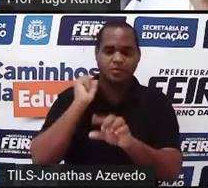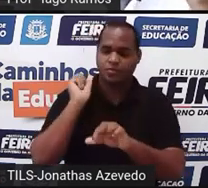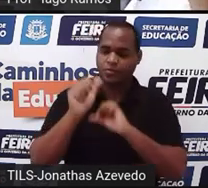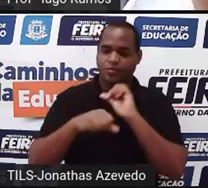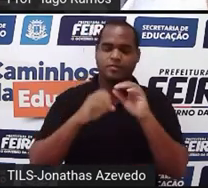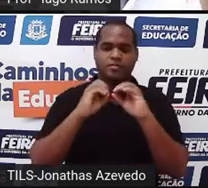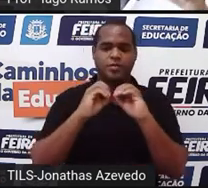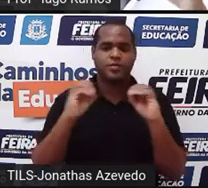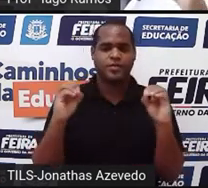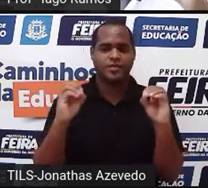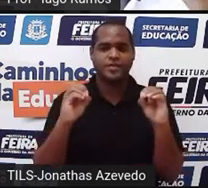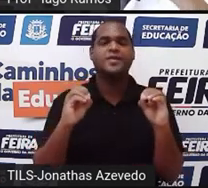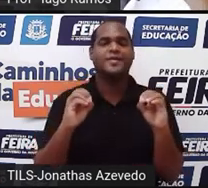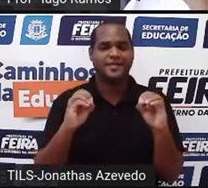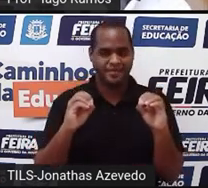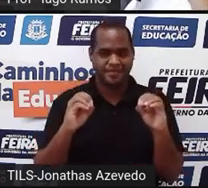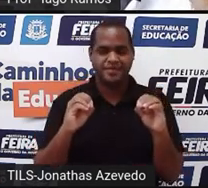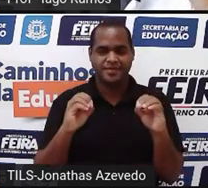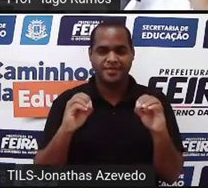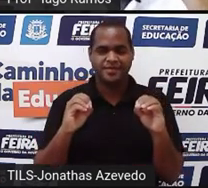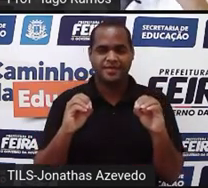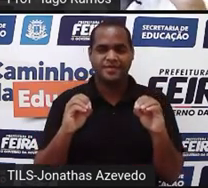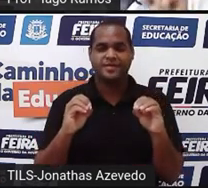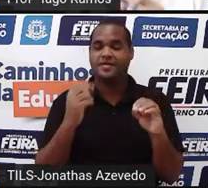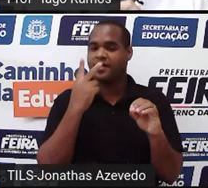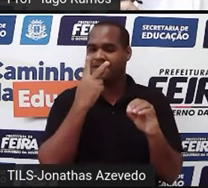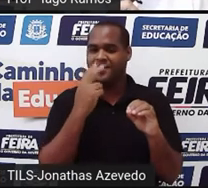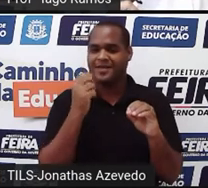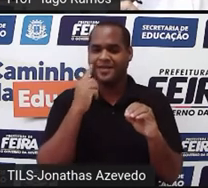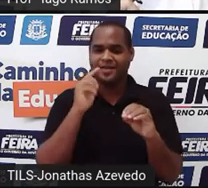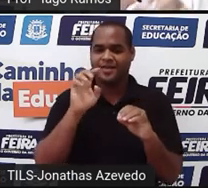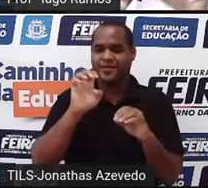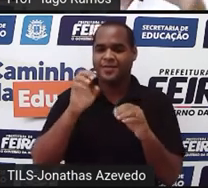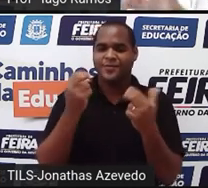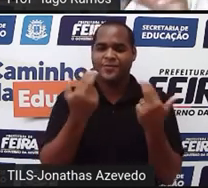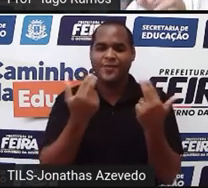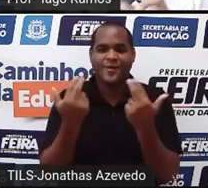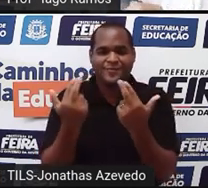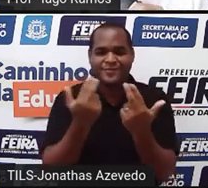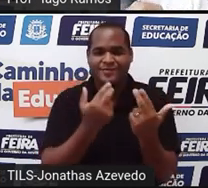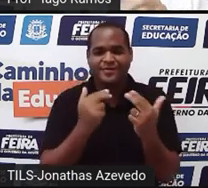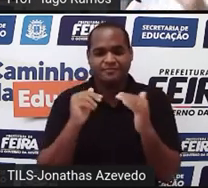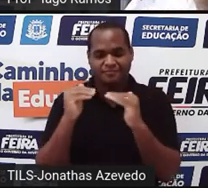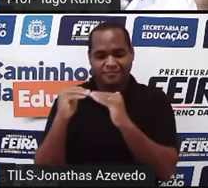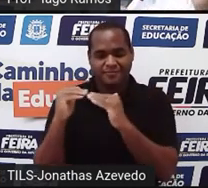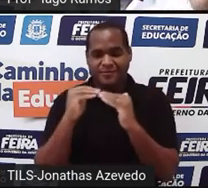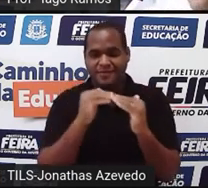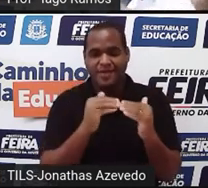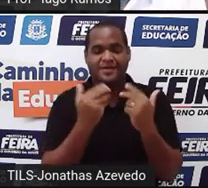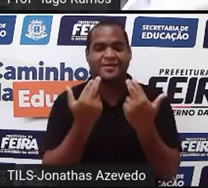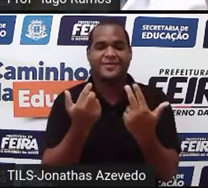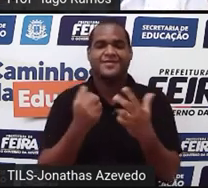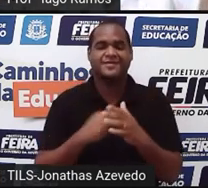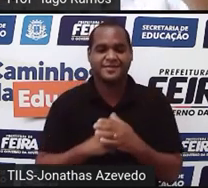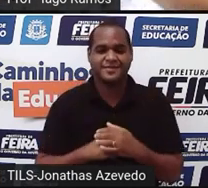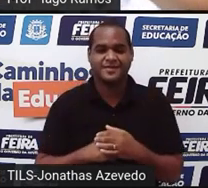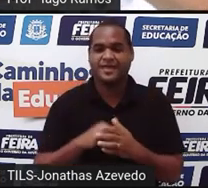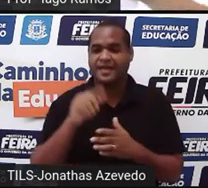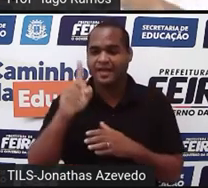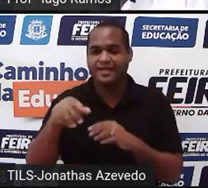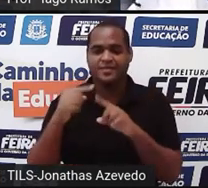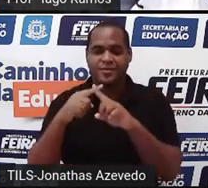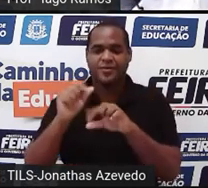São as frações, são as, aliás, são as equações equivalentes. Uma equivale à outra. Uma é a outra